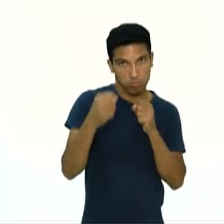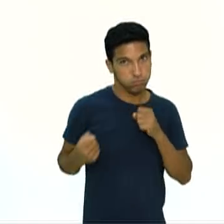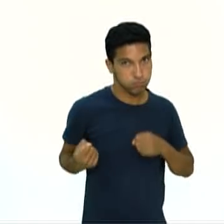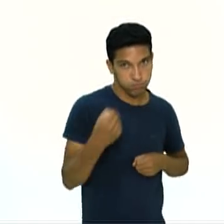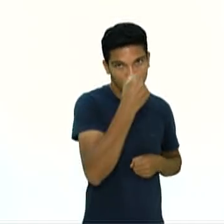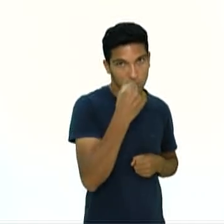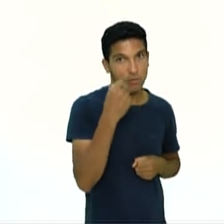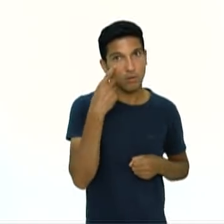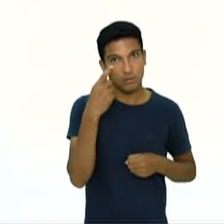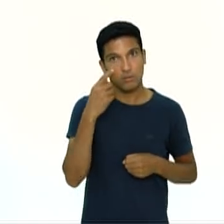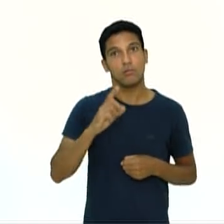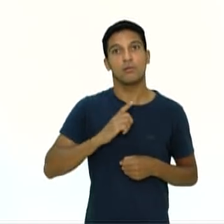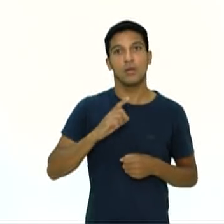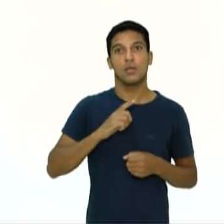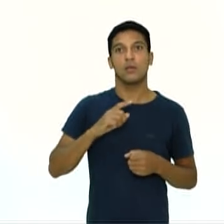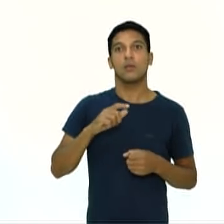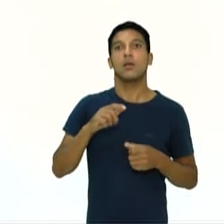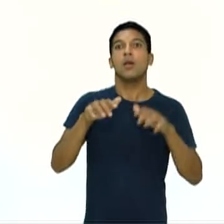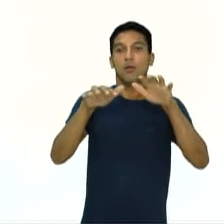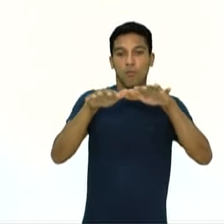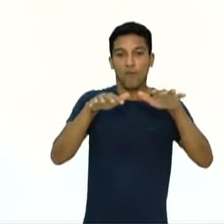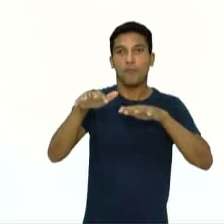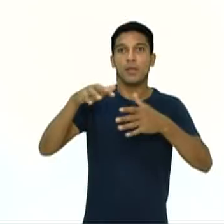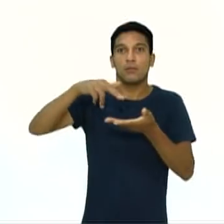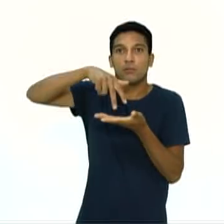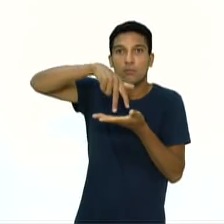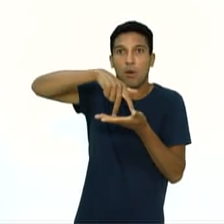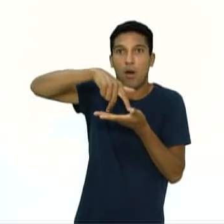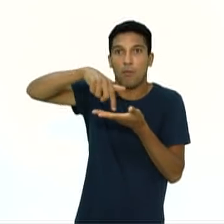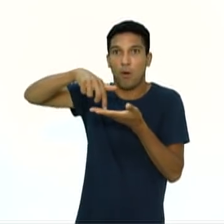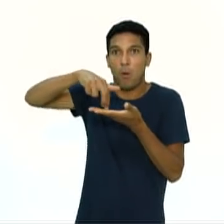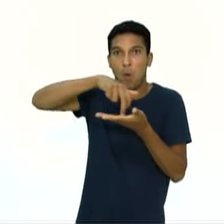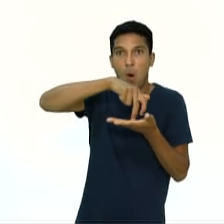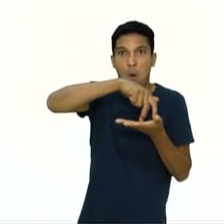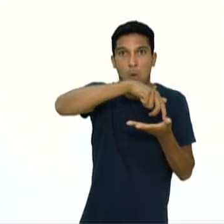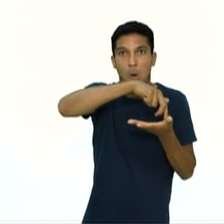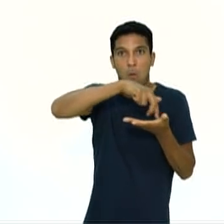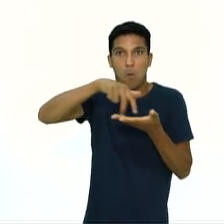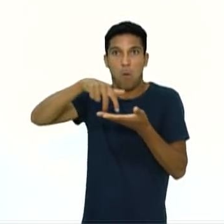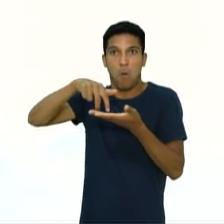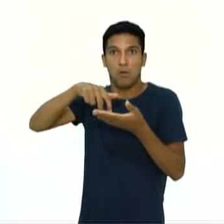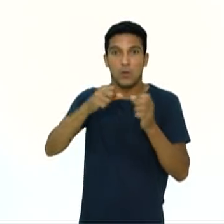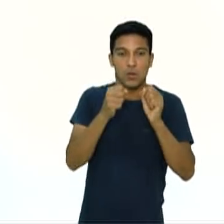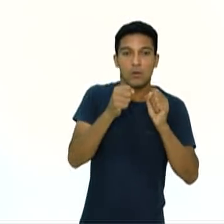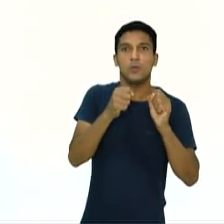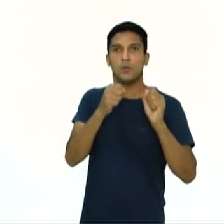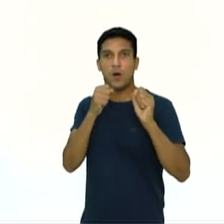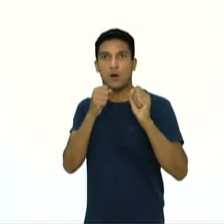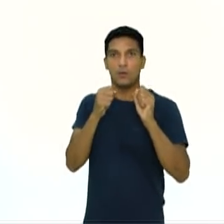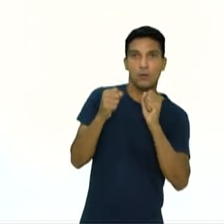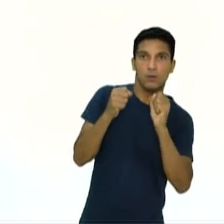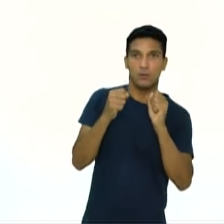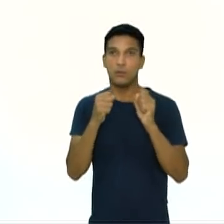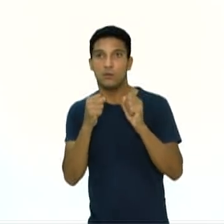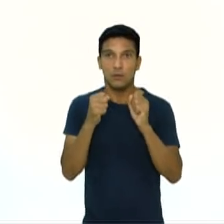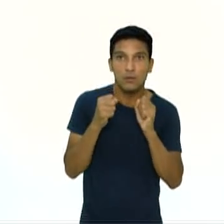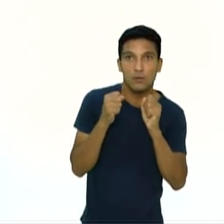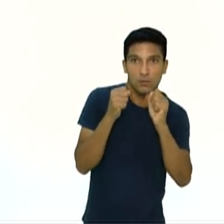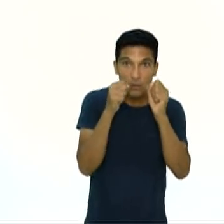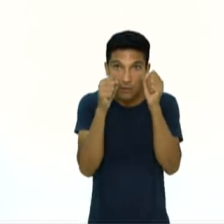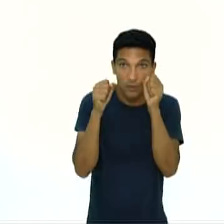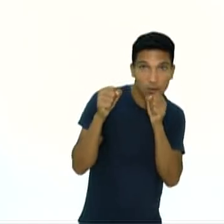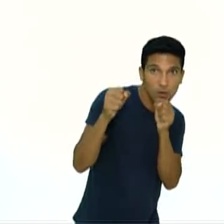movimentação. Por que eles fazem isso? Alternativa A. Para não ser um alvo fácil do